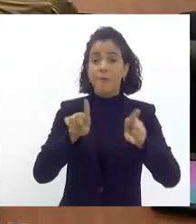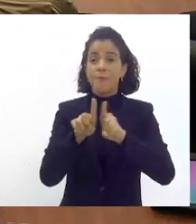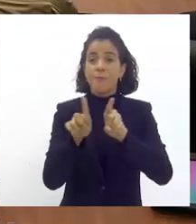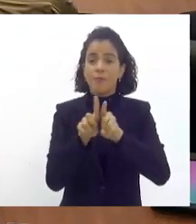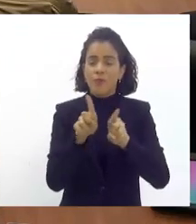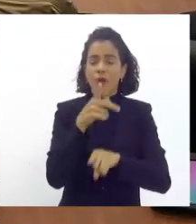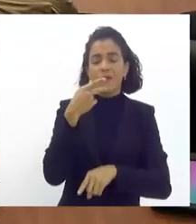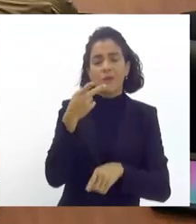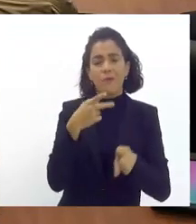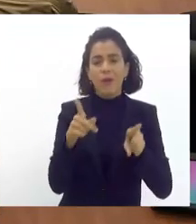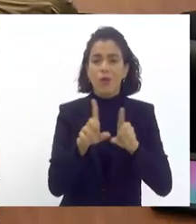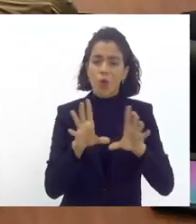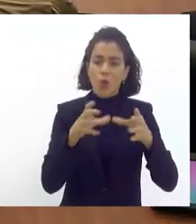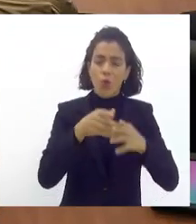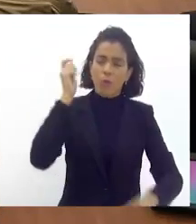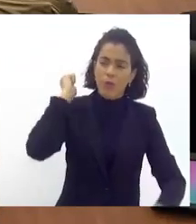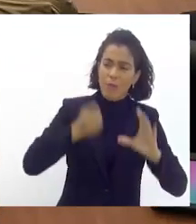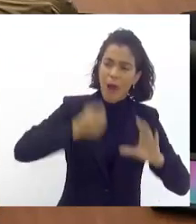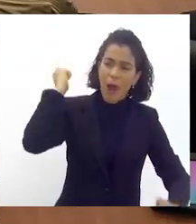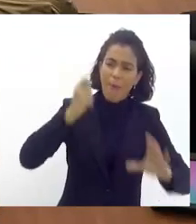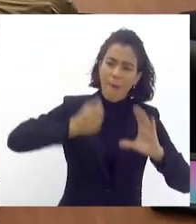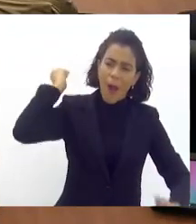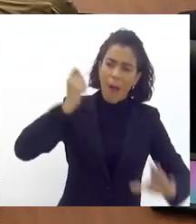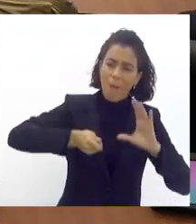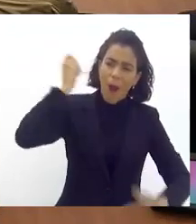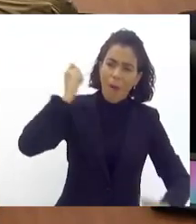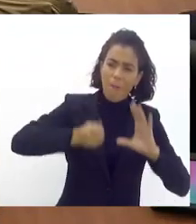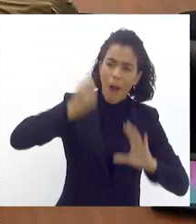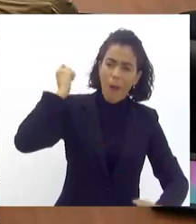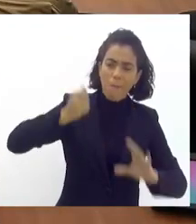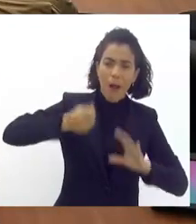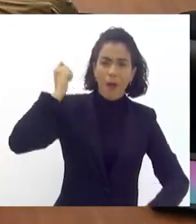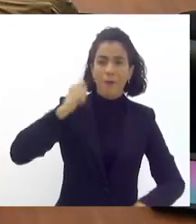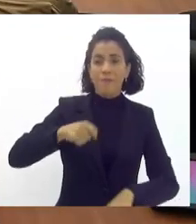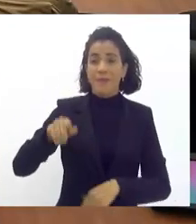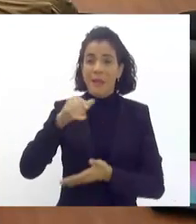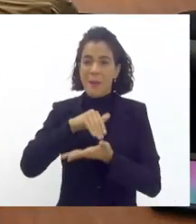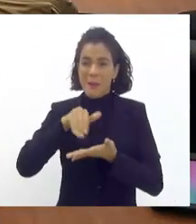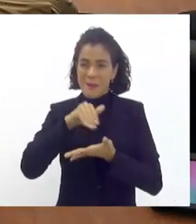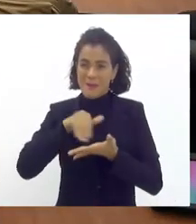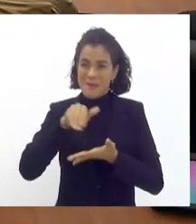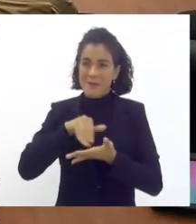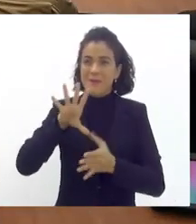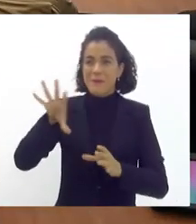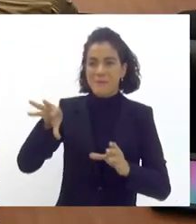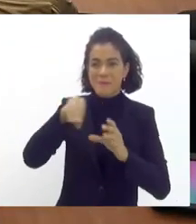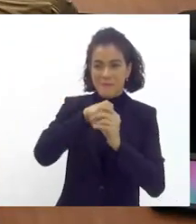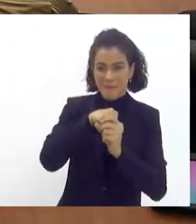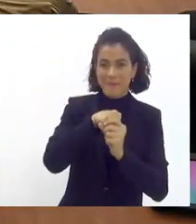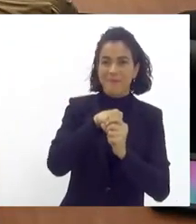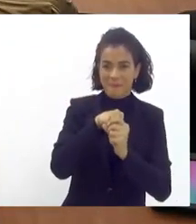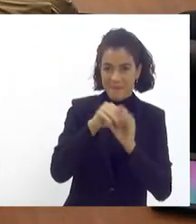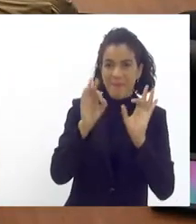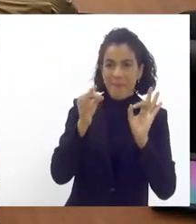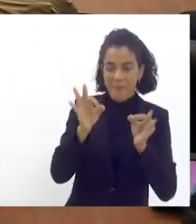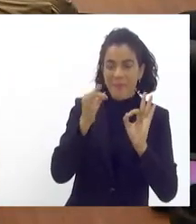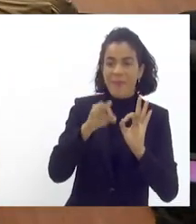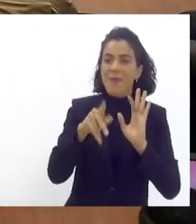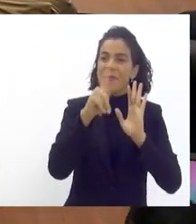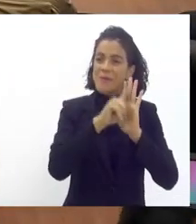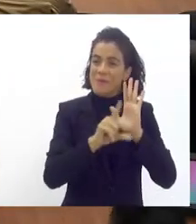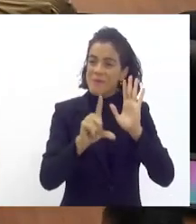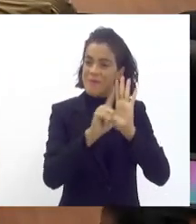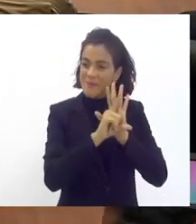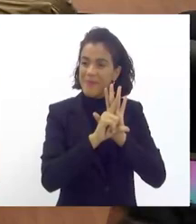grupo de bate-bolas que a deputada a secretária tem incluído nos projetos